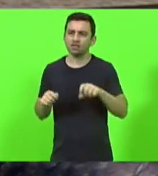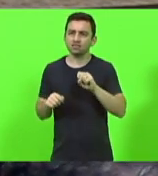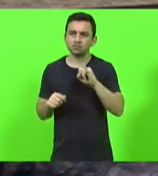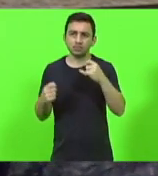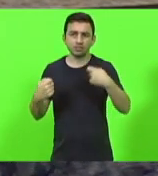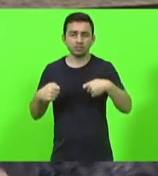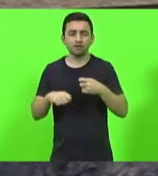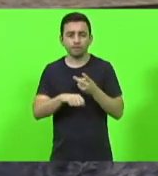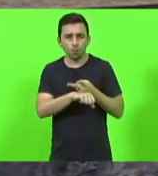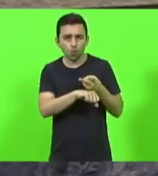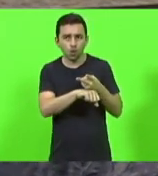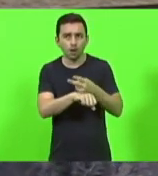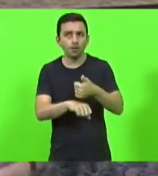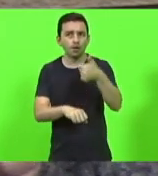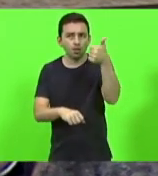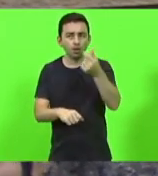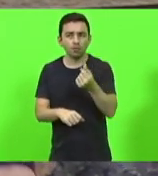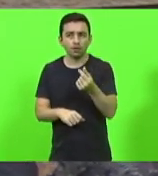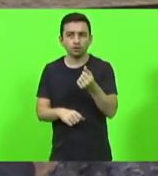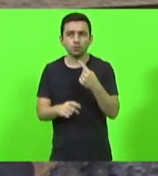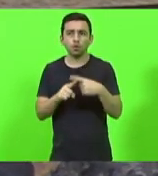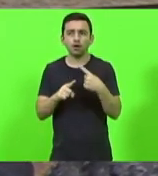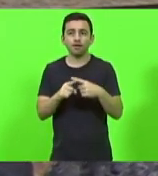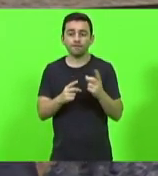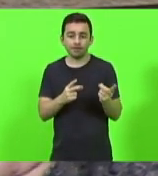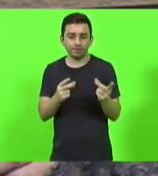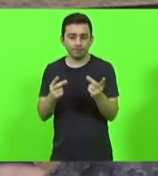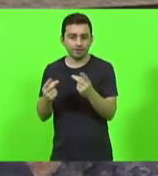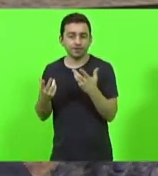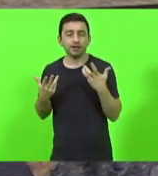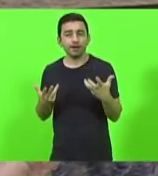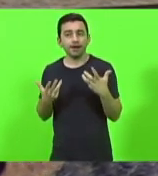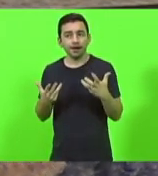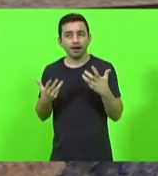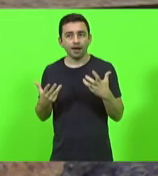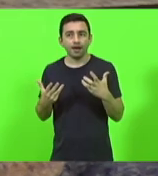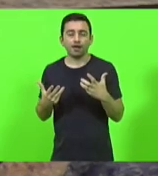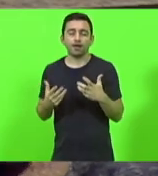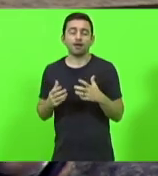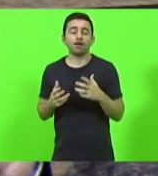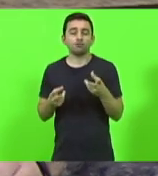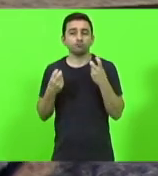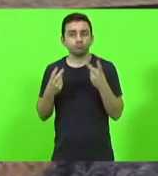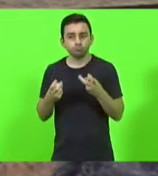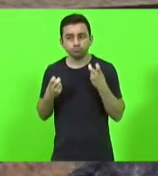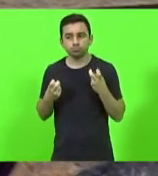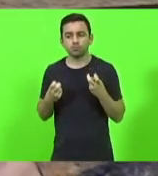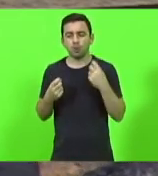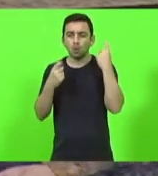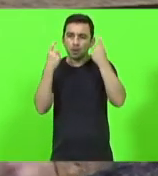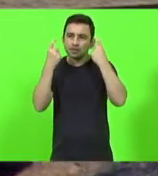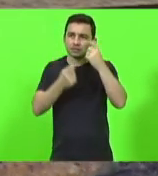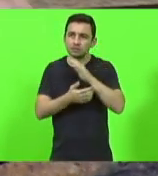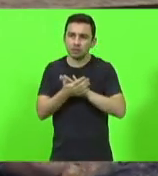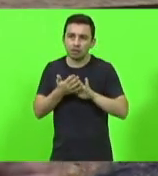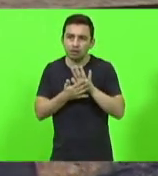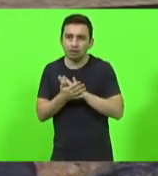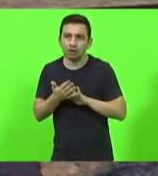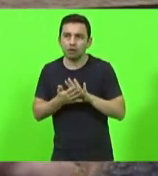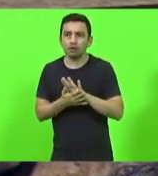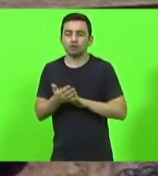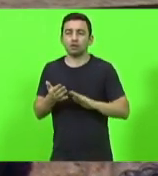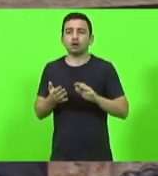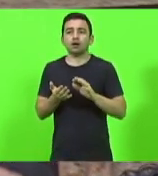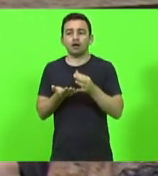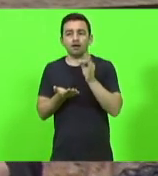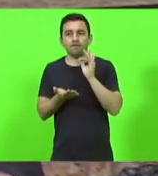Aí aconteceria isso, porque quem vende quer lucro. E outra, não tem preocupação nenhuma do que eu tomei no café da manhã, se veio ou não do